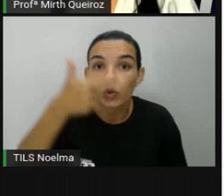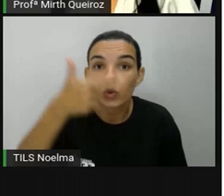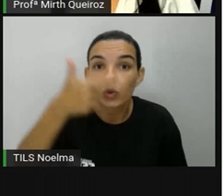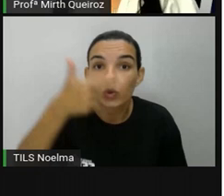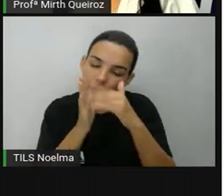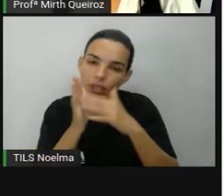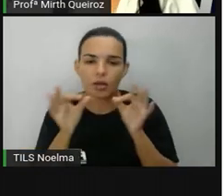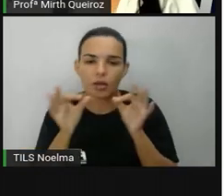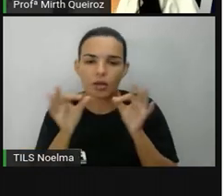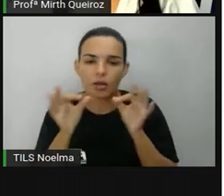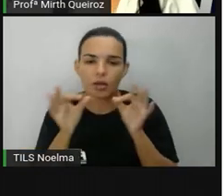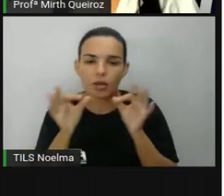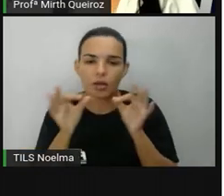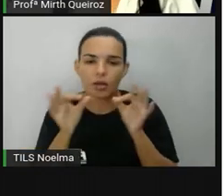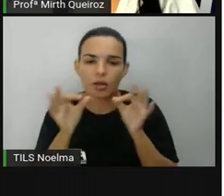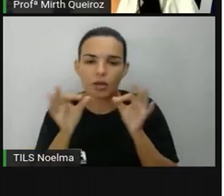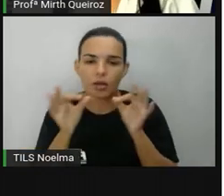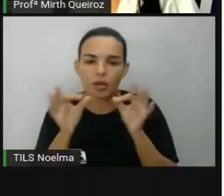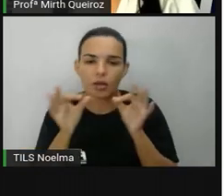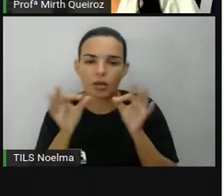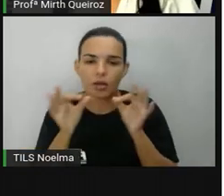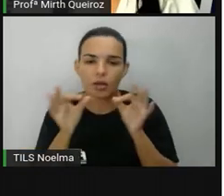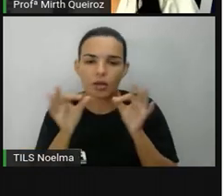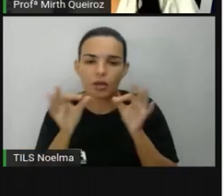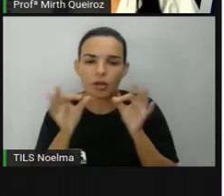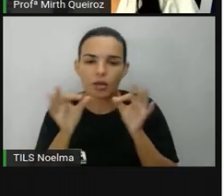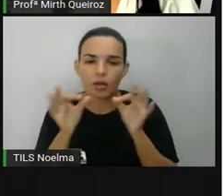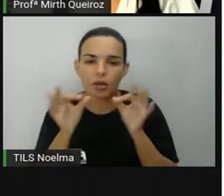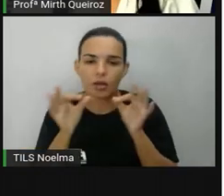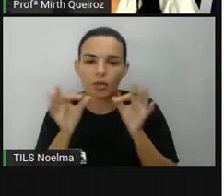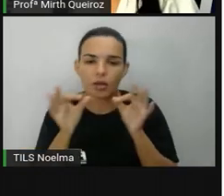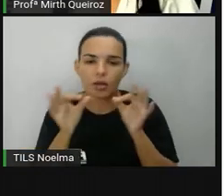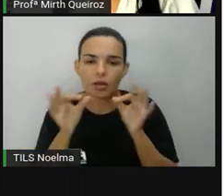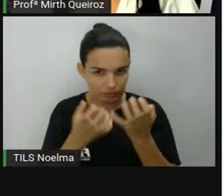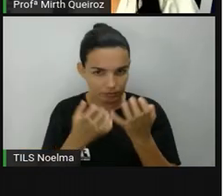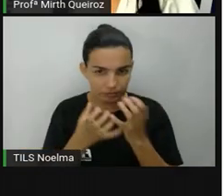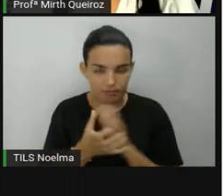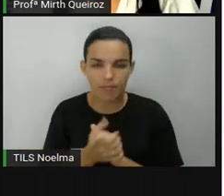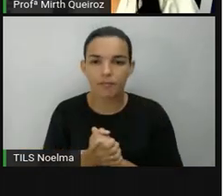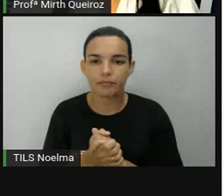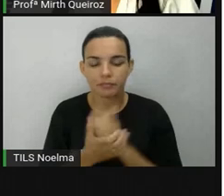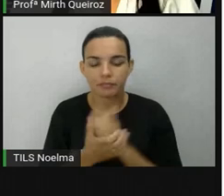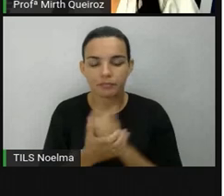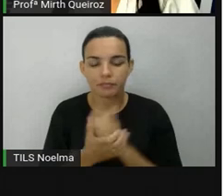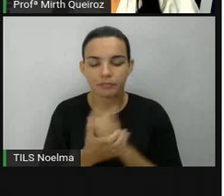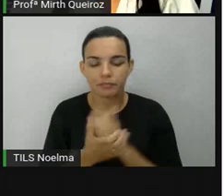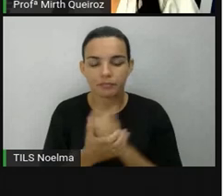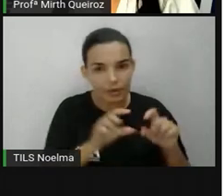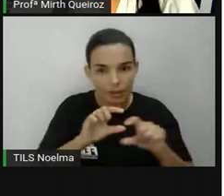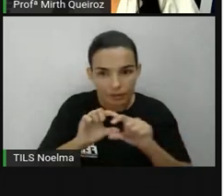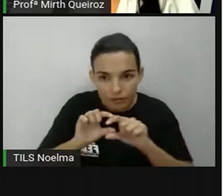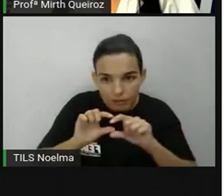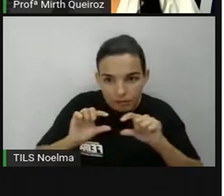E vão organizar a esquadra de vocês, da forma que vocês quiserem. Seguindo essa legenda aí.